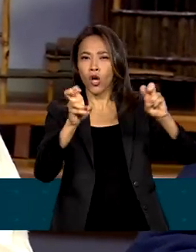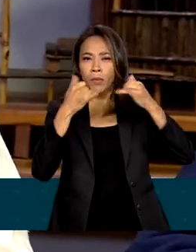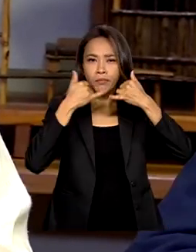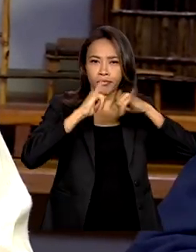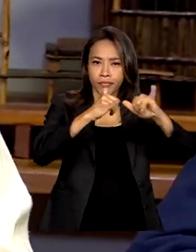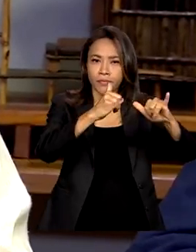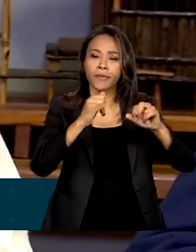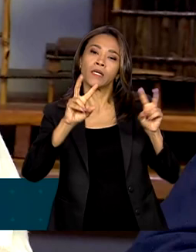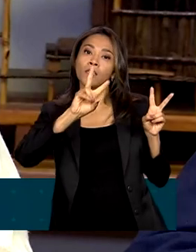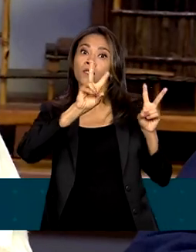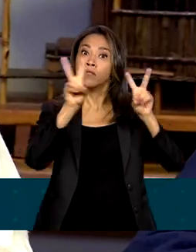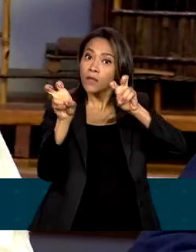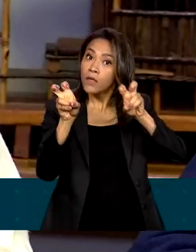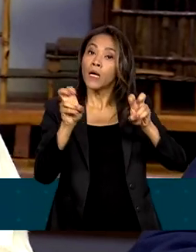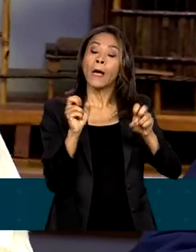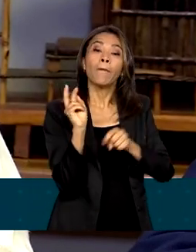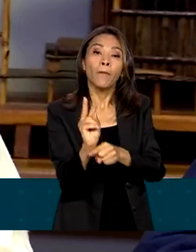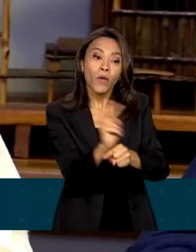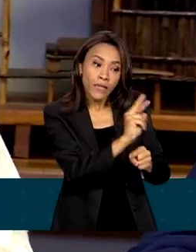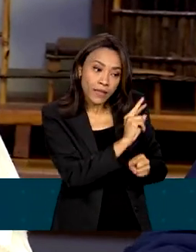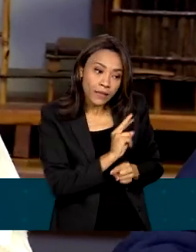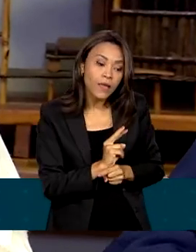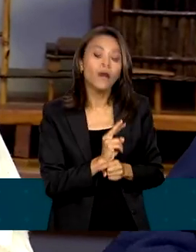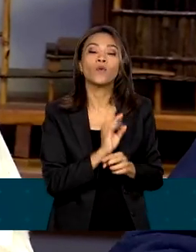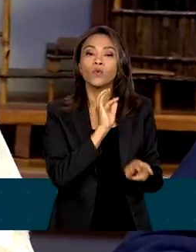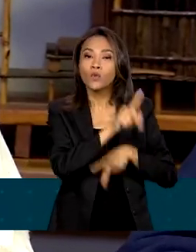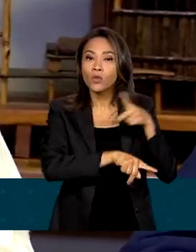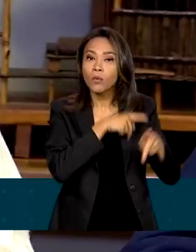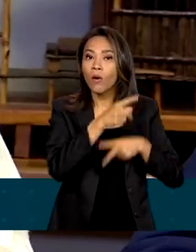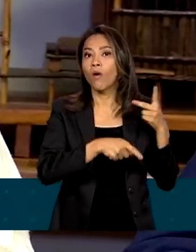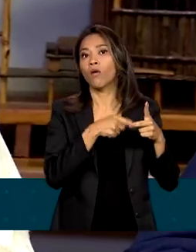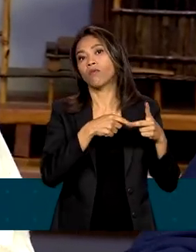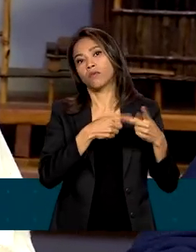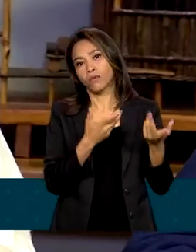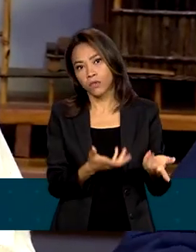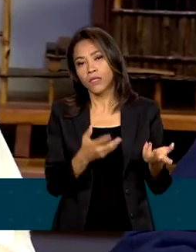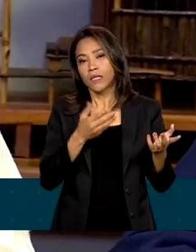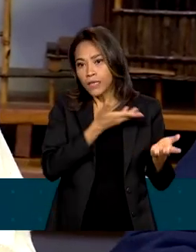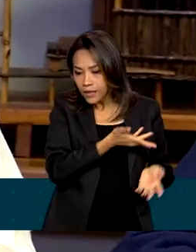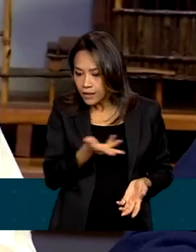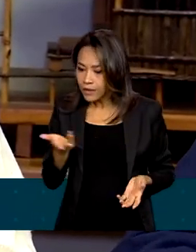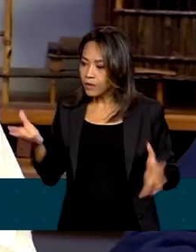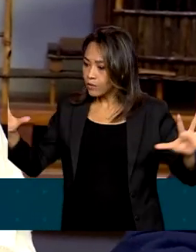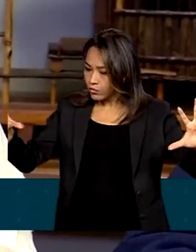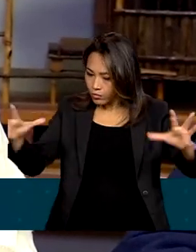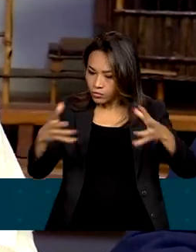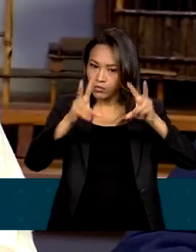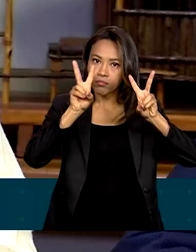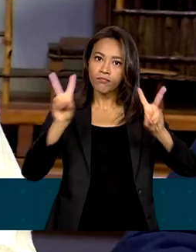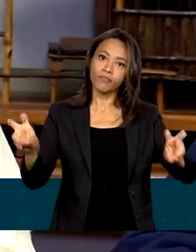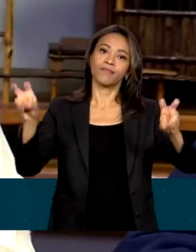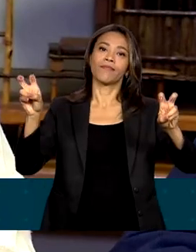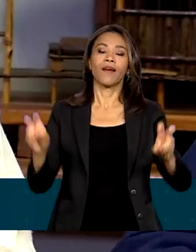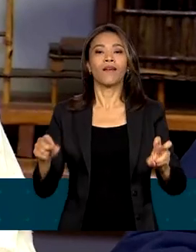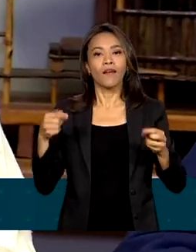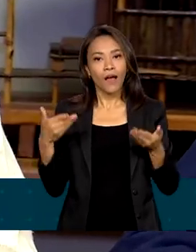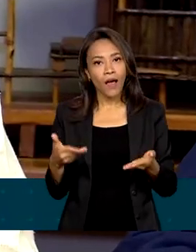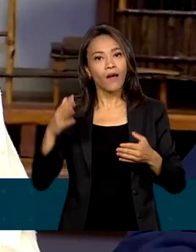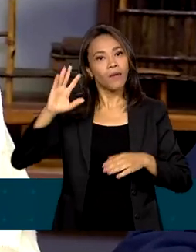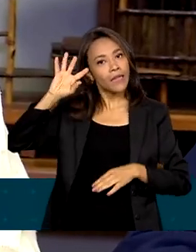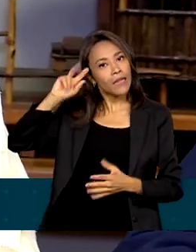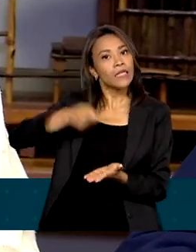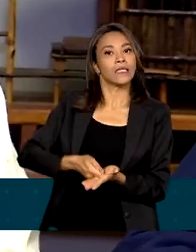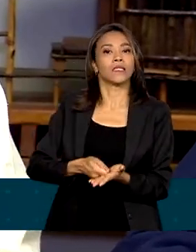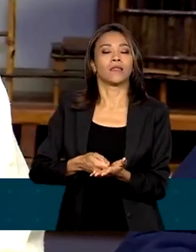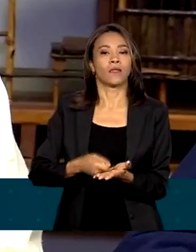florestas, de cuidado com os povos originários. Essa foi uma decisão que